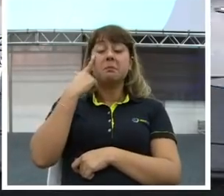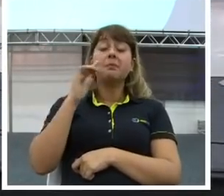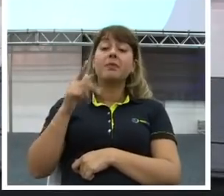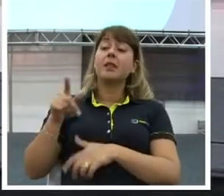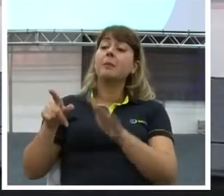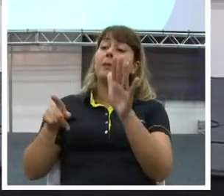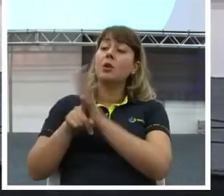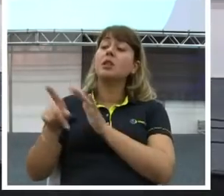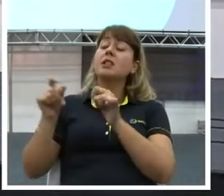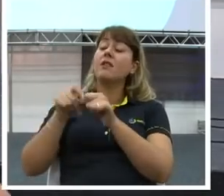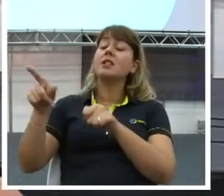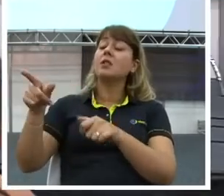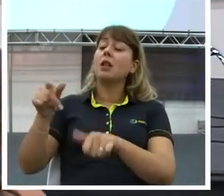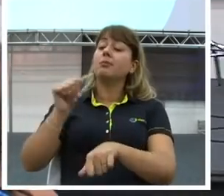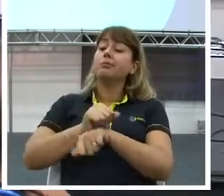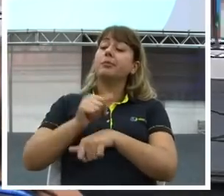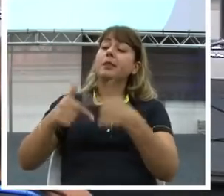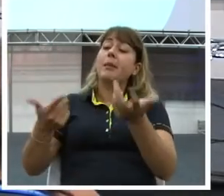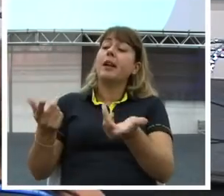o você está fazendo lá?